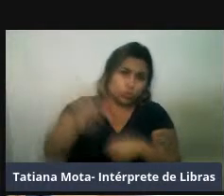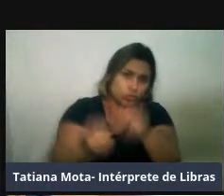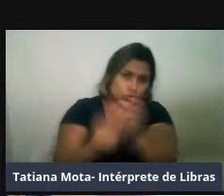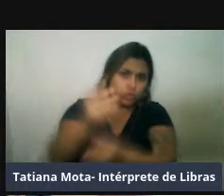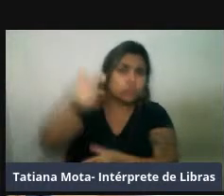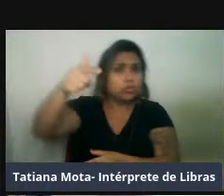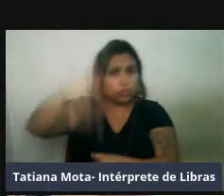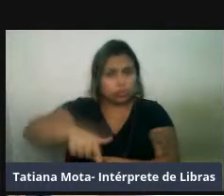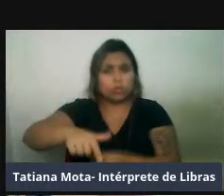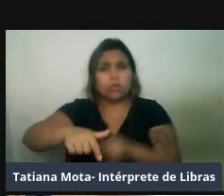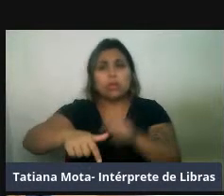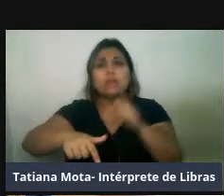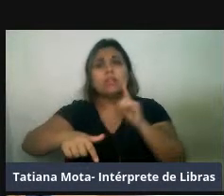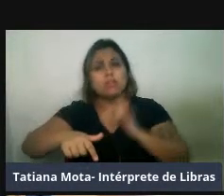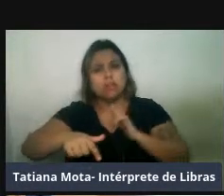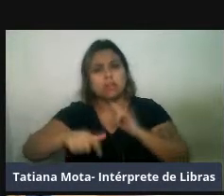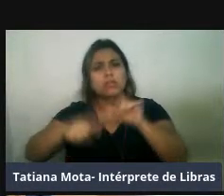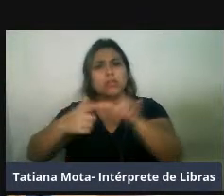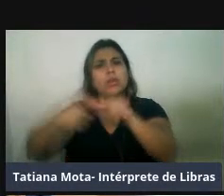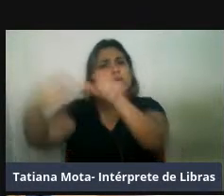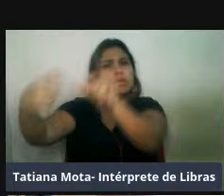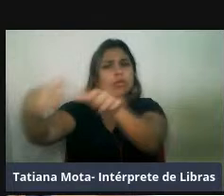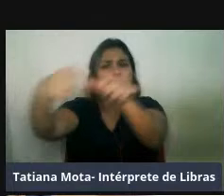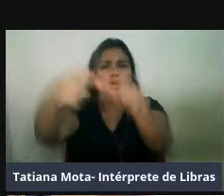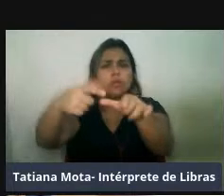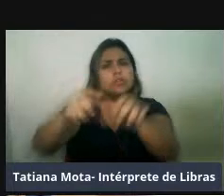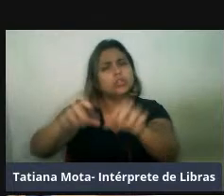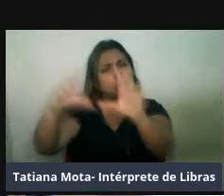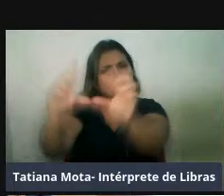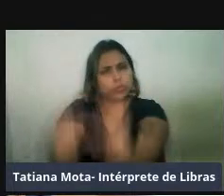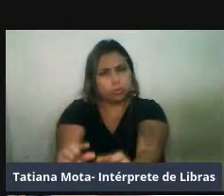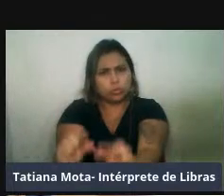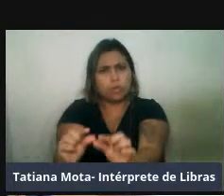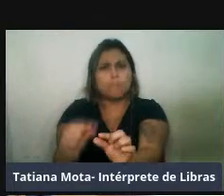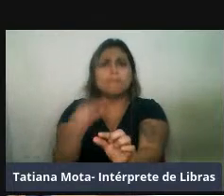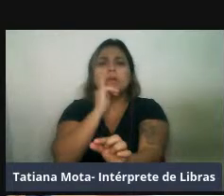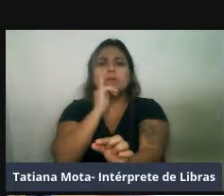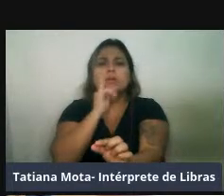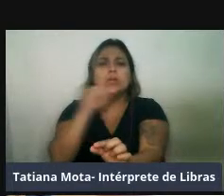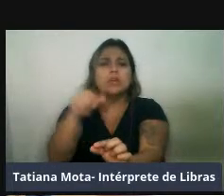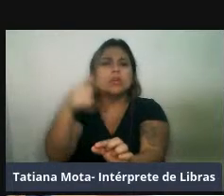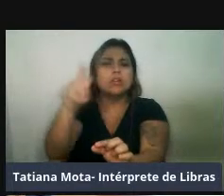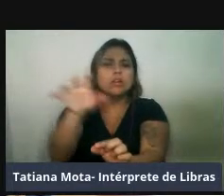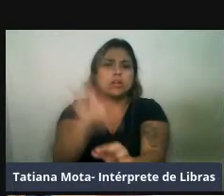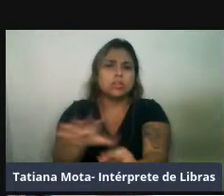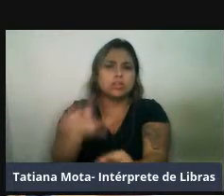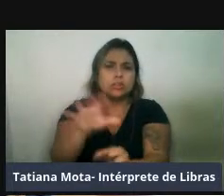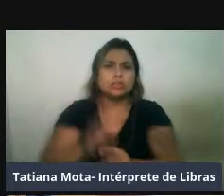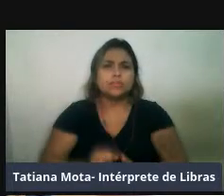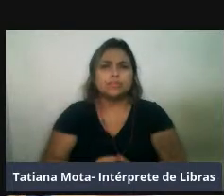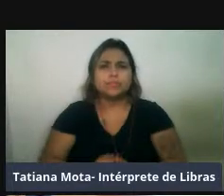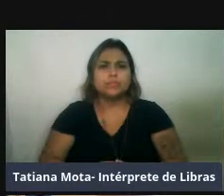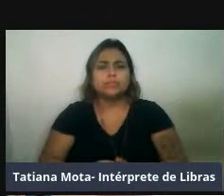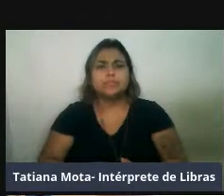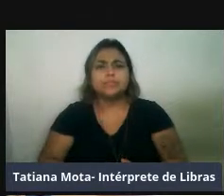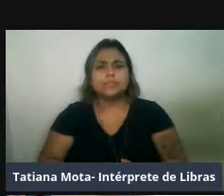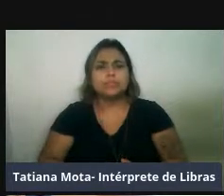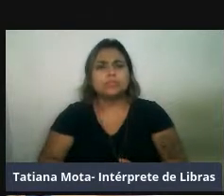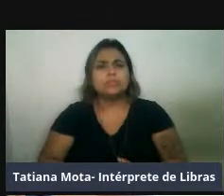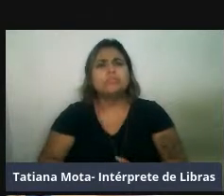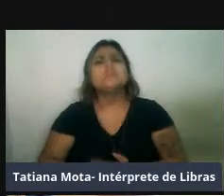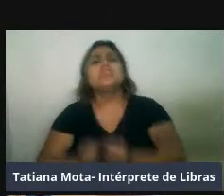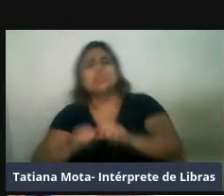muitas vezes em latitudes reduzidas, como é caso, por exemplo, da região de Galápagos. São amplamente distribuídos e